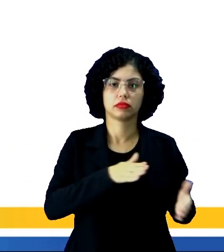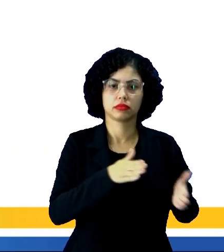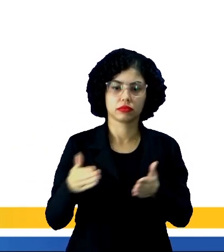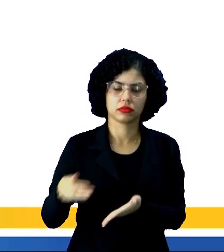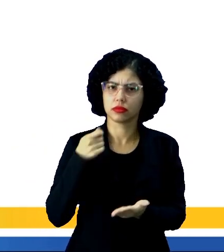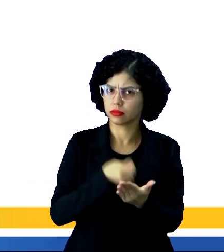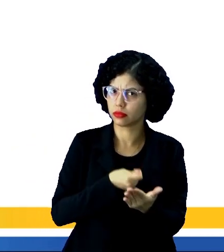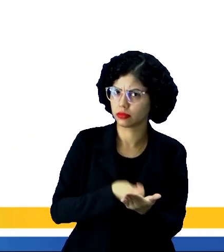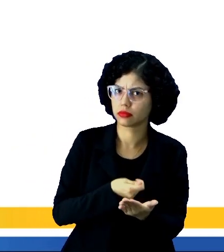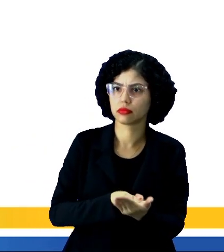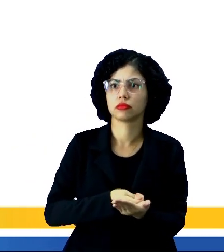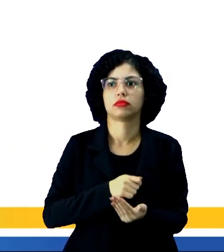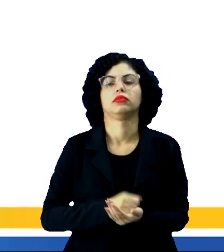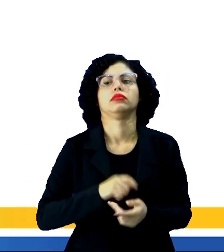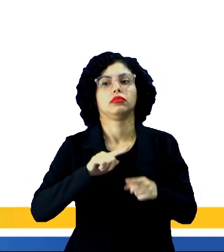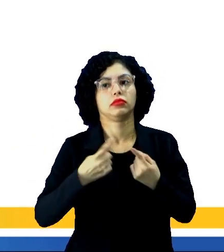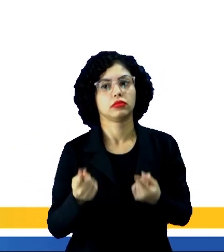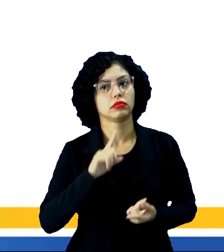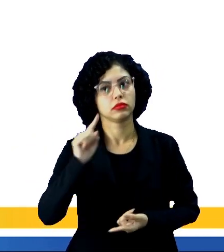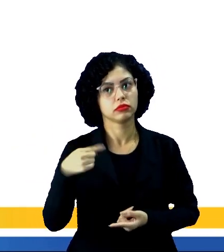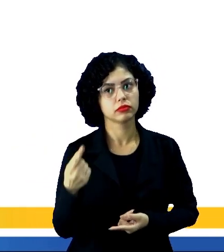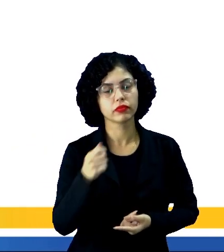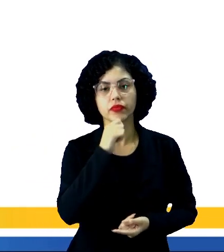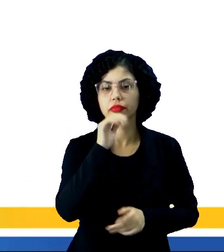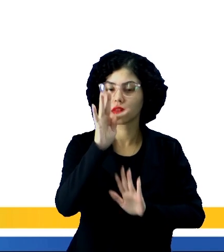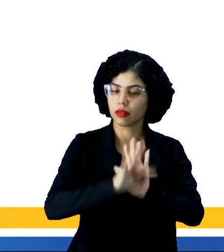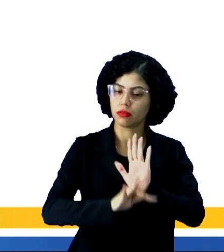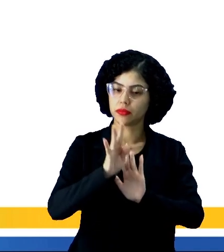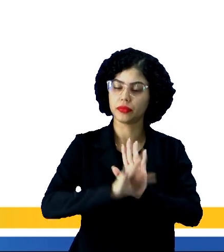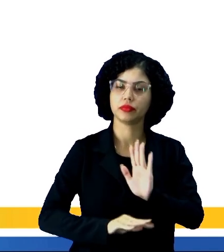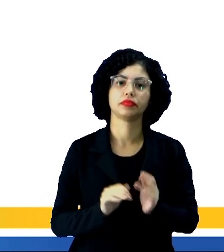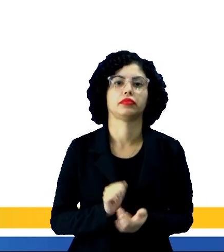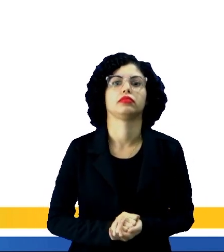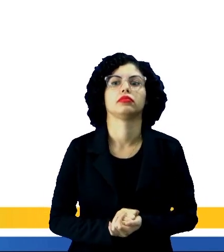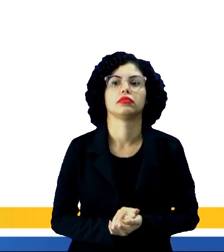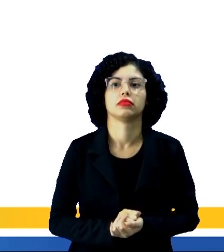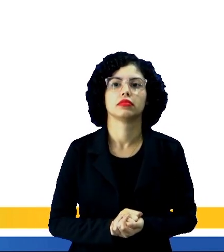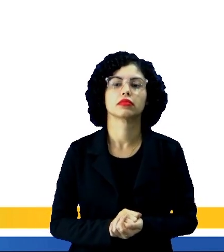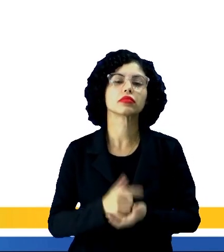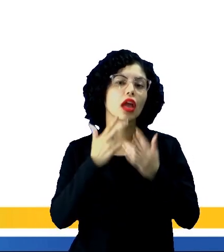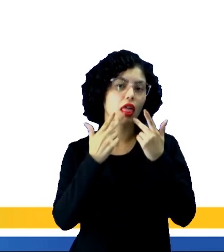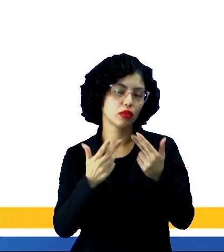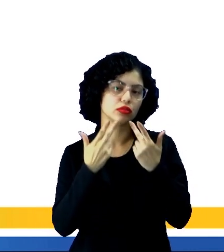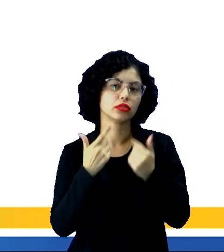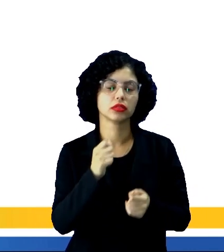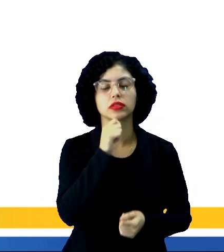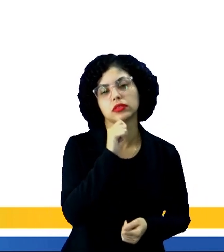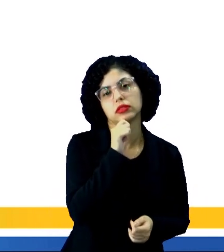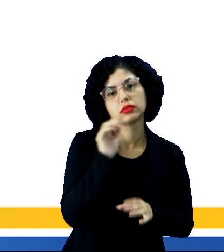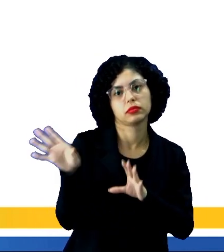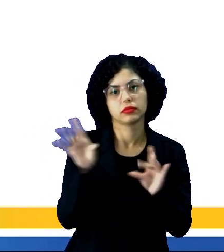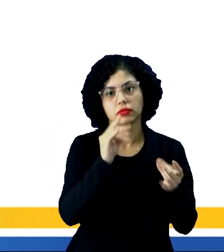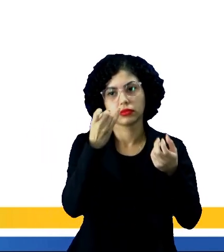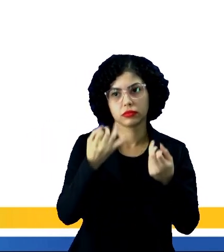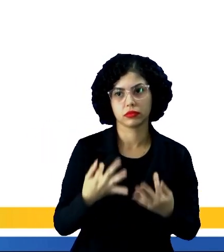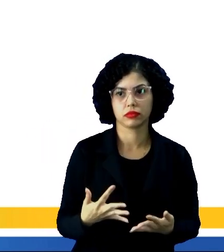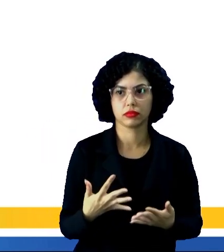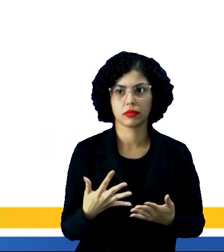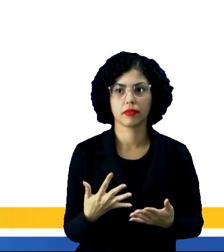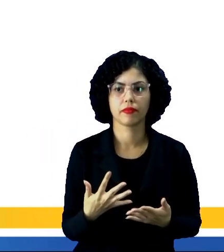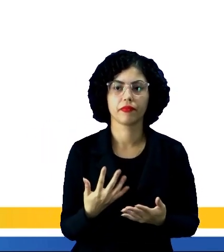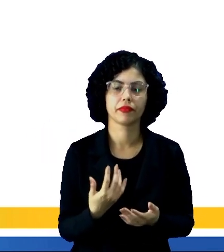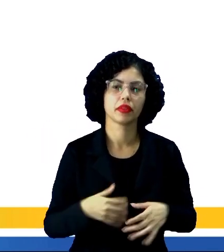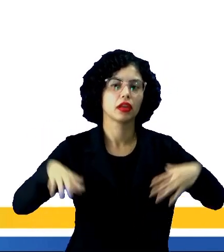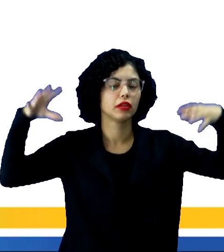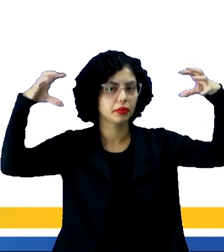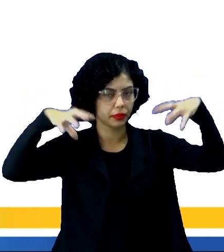parte obrigatória. Logo após, nós temos o texto, a notícia, né? Que trata sobre